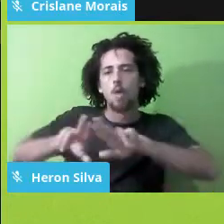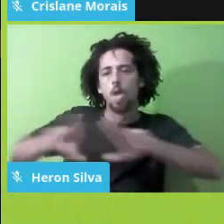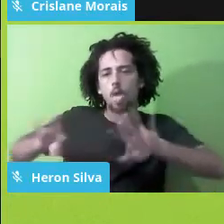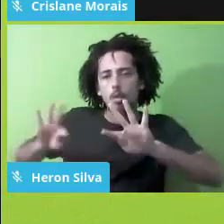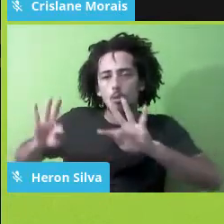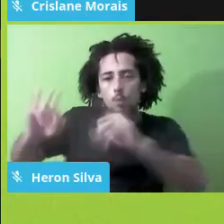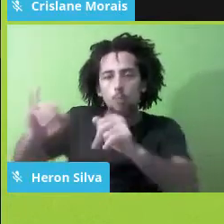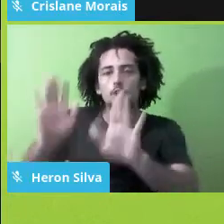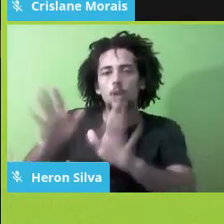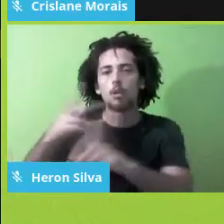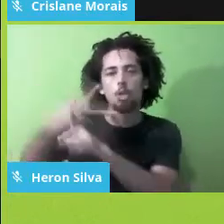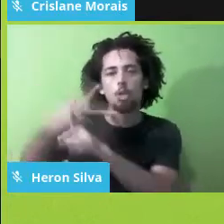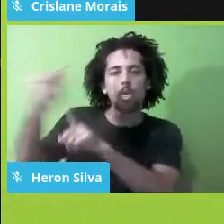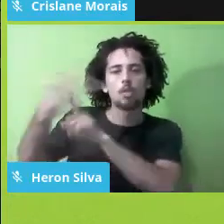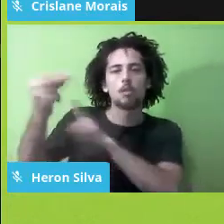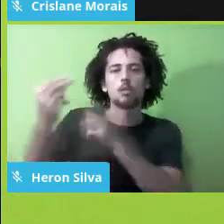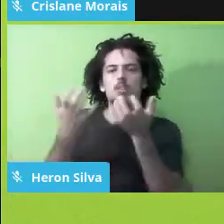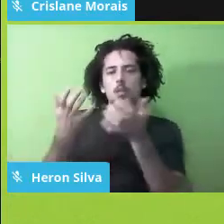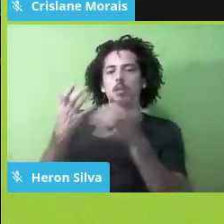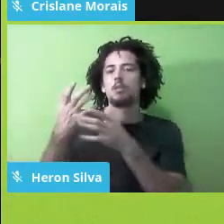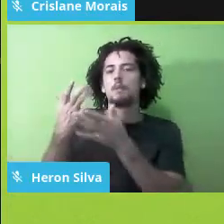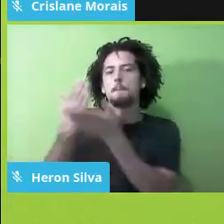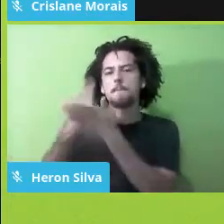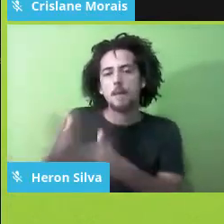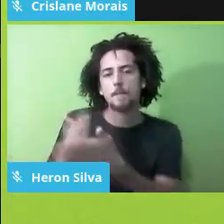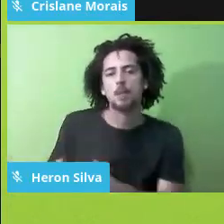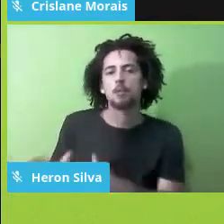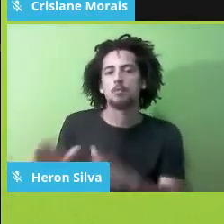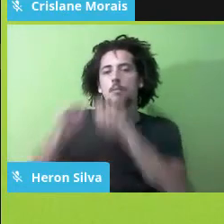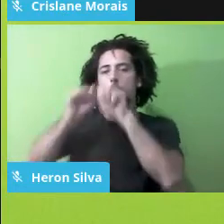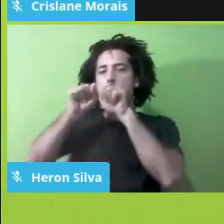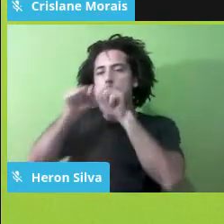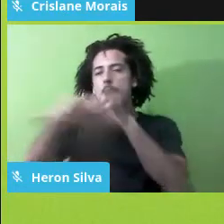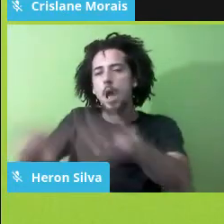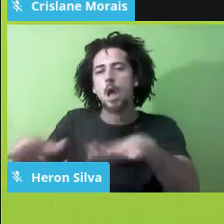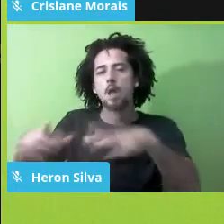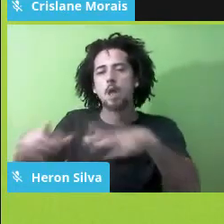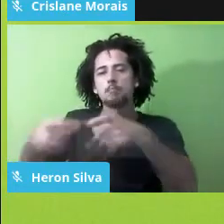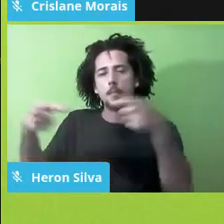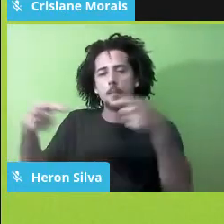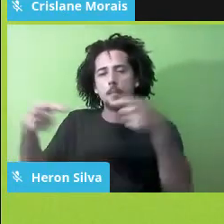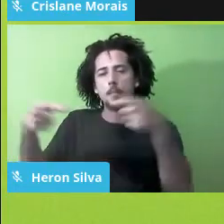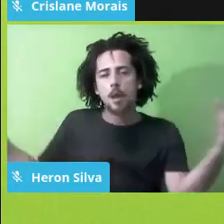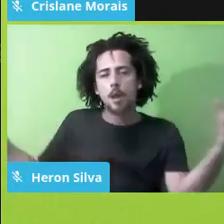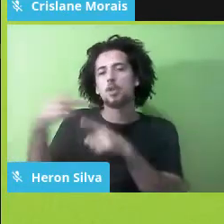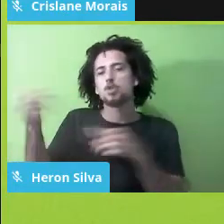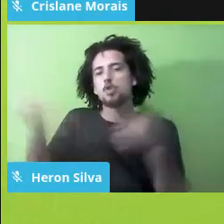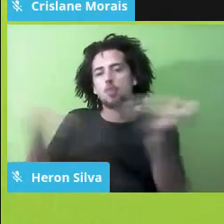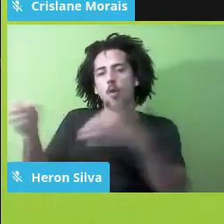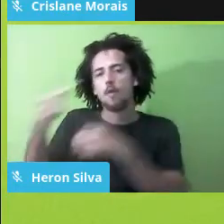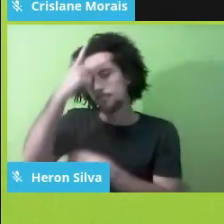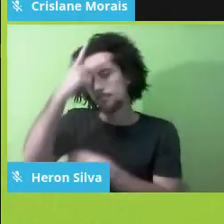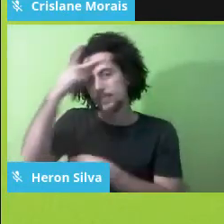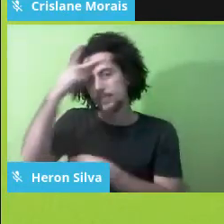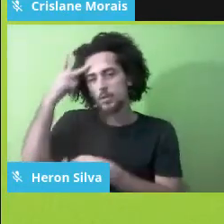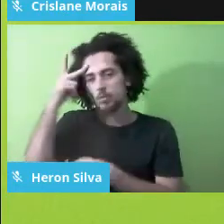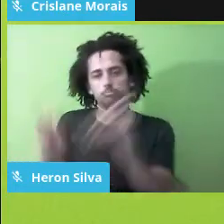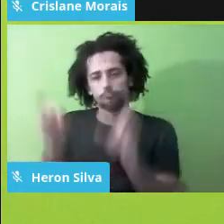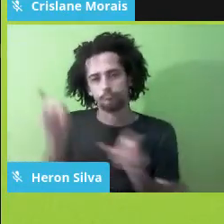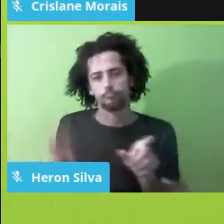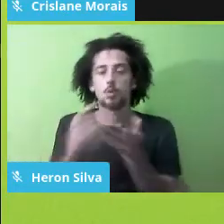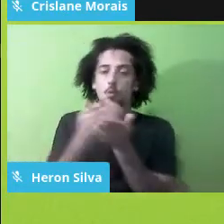de emancipação, de liberdade, de novos sujeitos, né? Então, se começa a